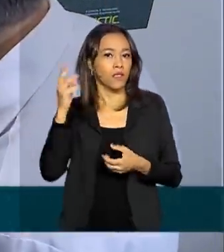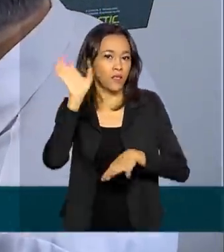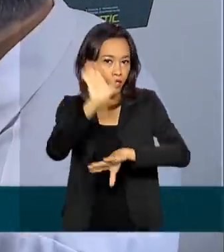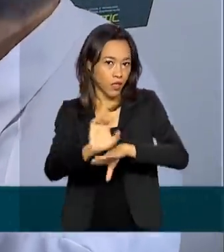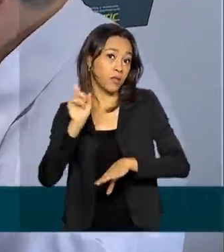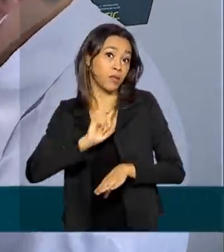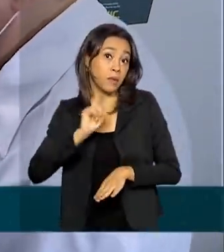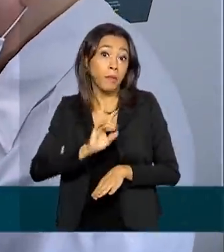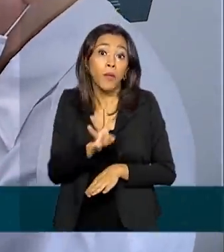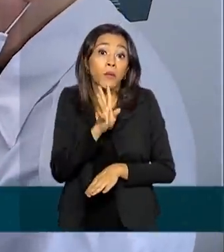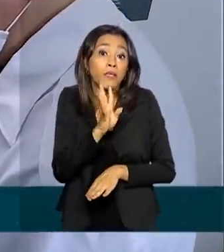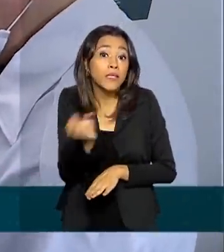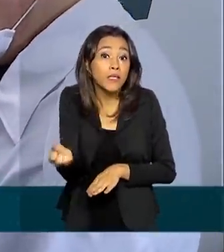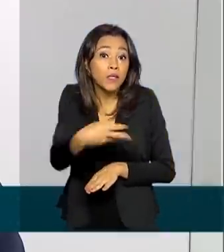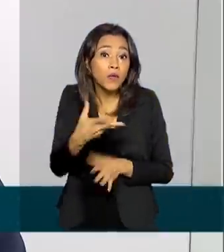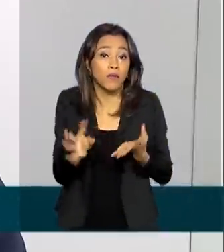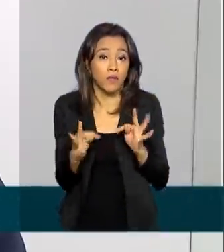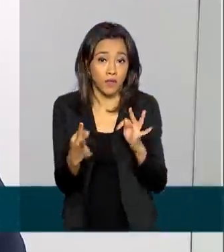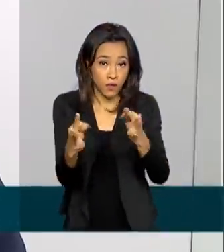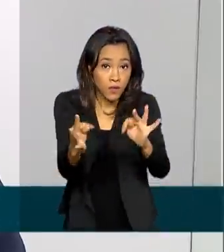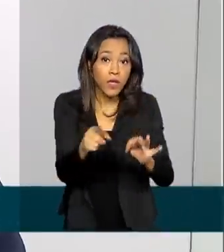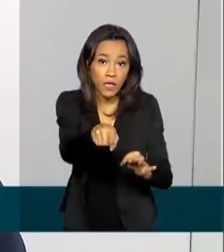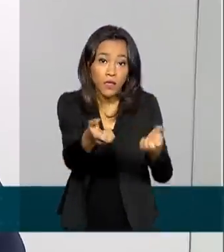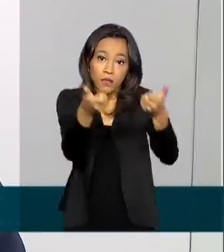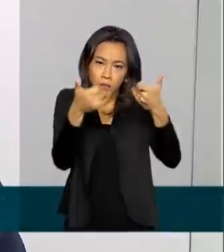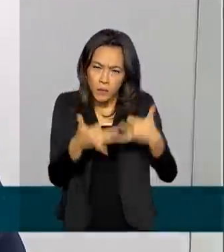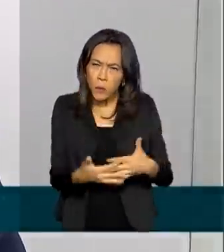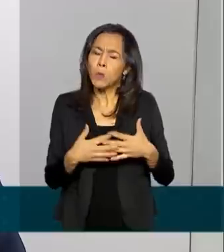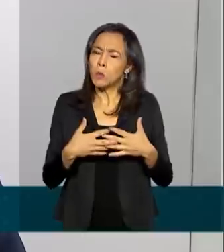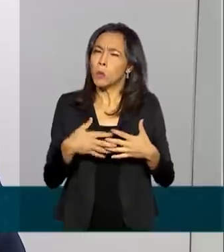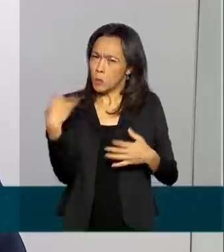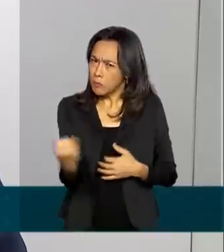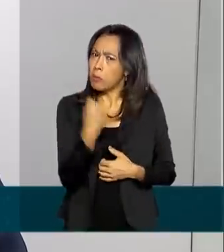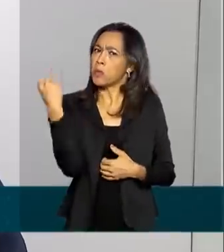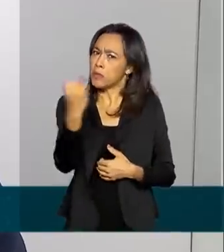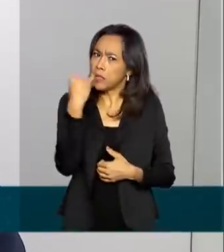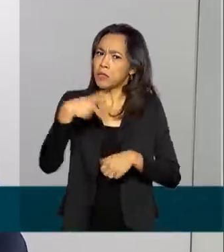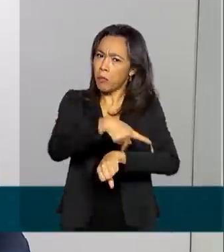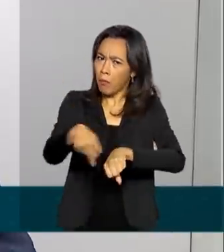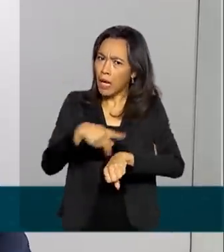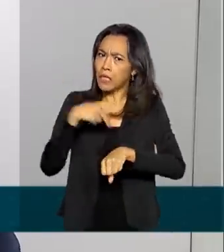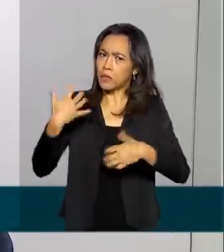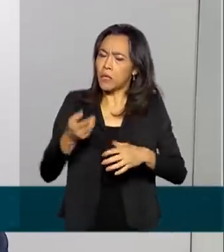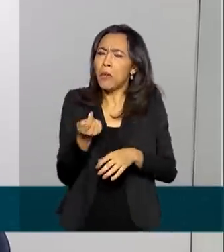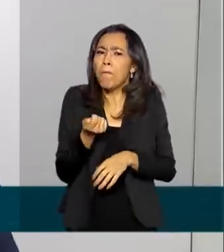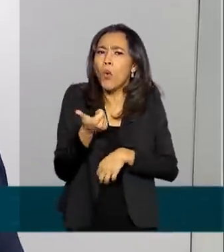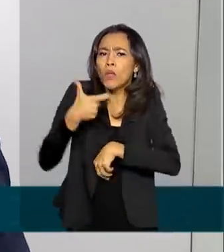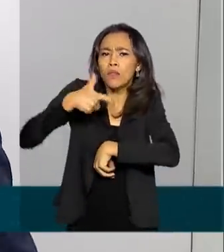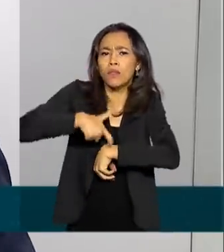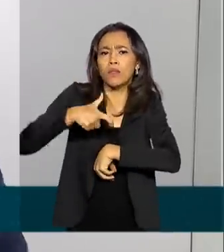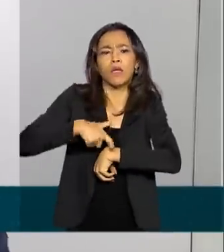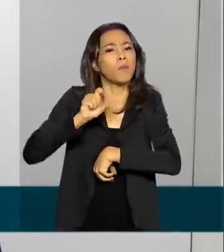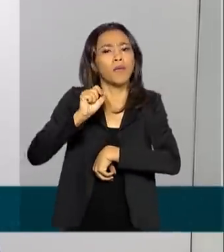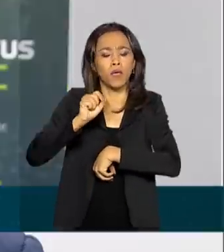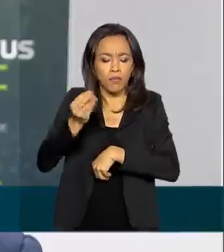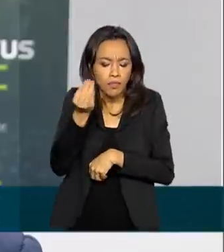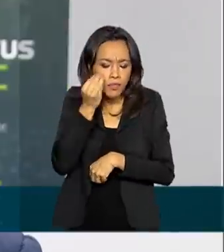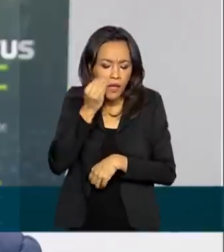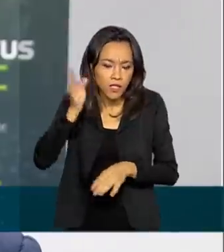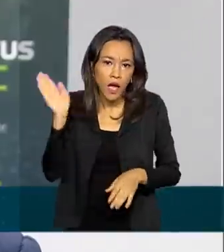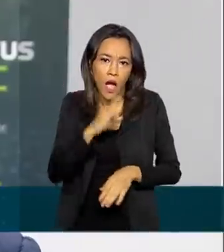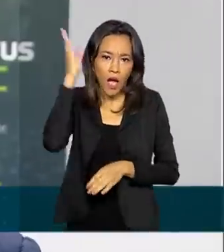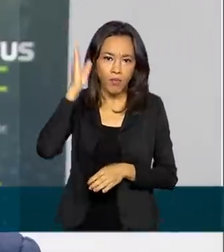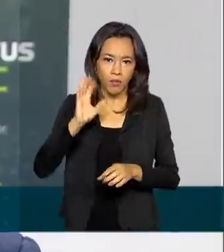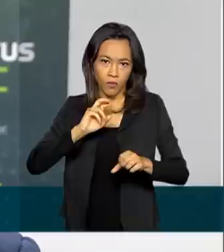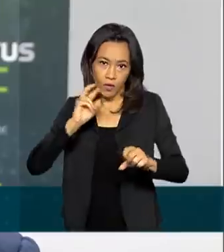de perto a nova tecnologia. Ele destacou a importância de o país desenvolver em pouco tempo um teste rápido para a